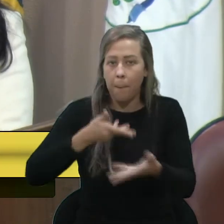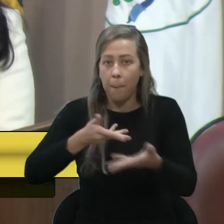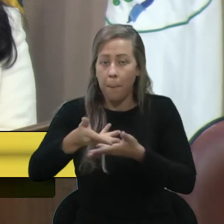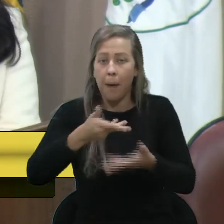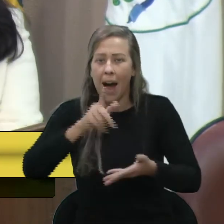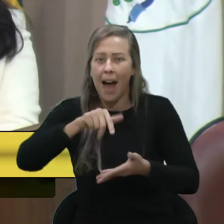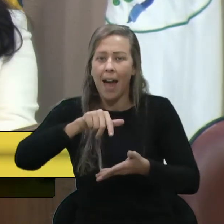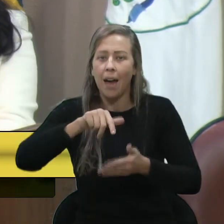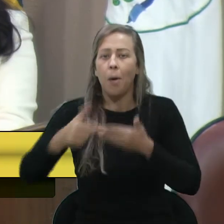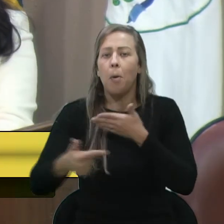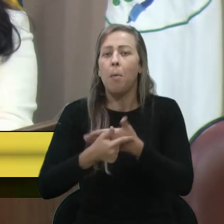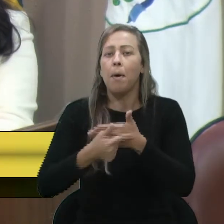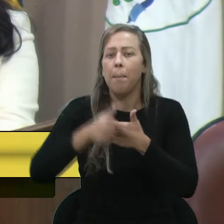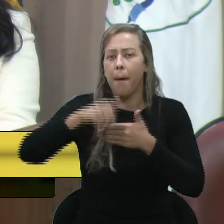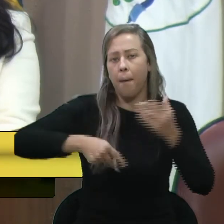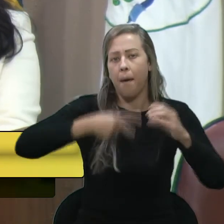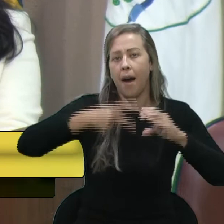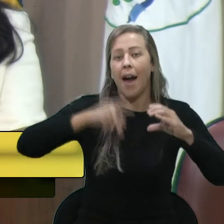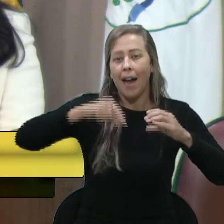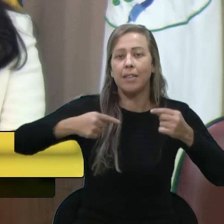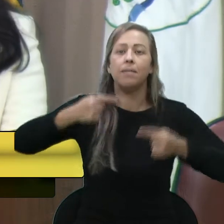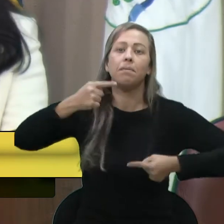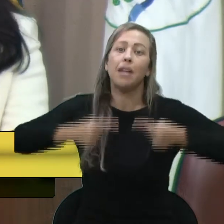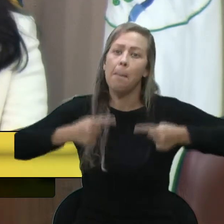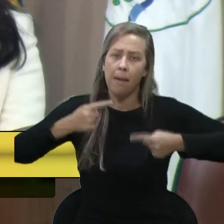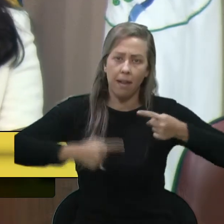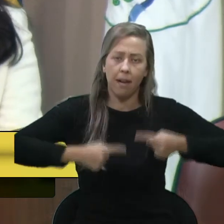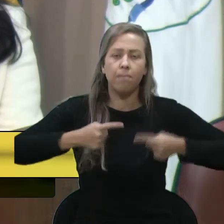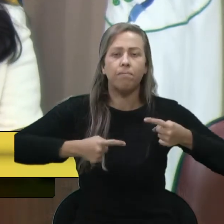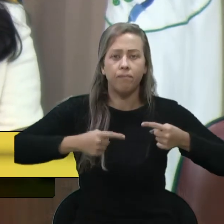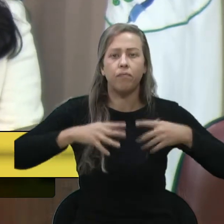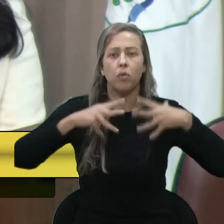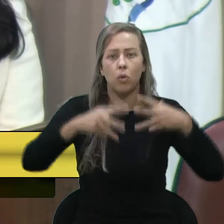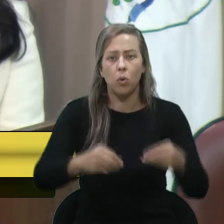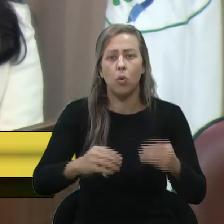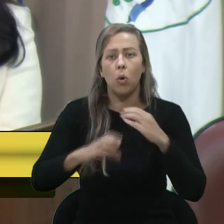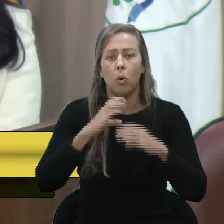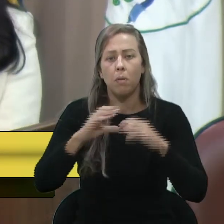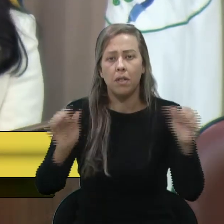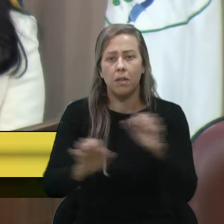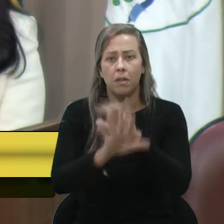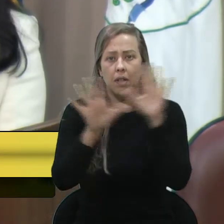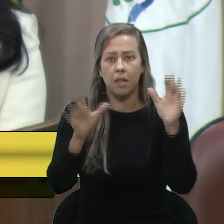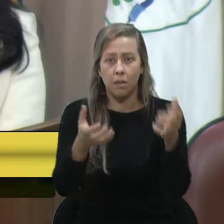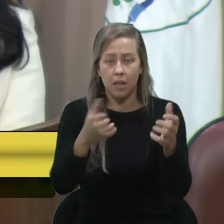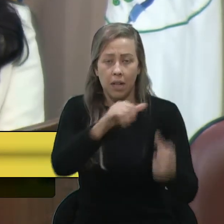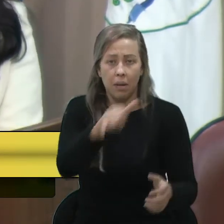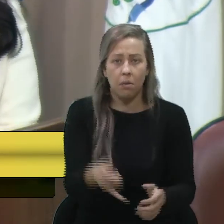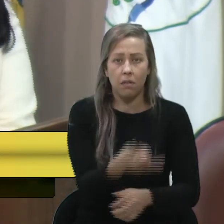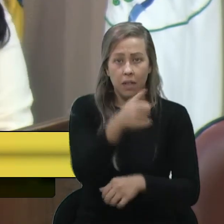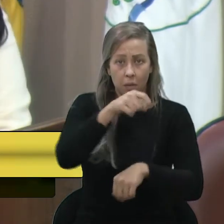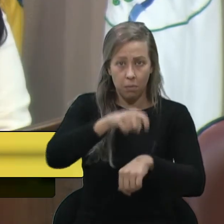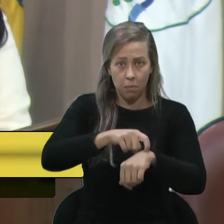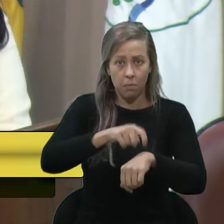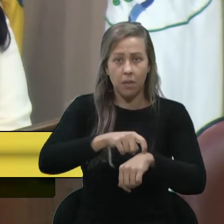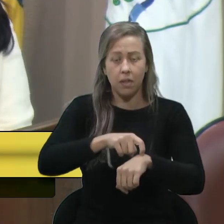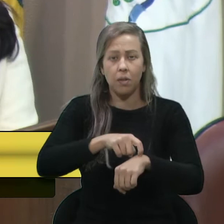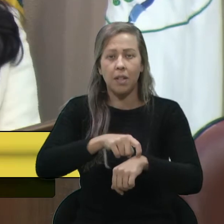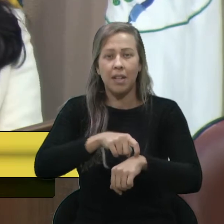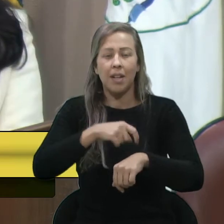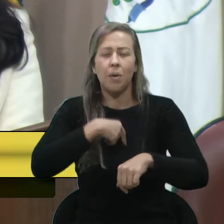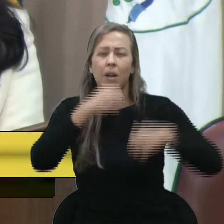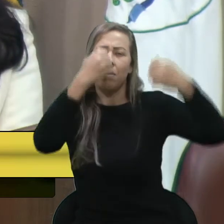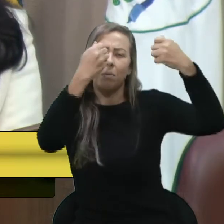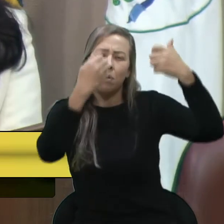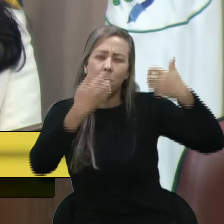debater realmente, e que bom que a gente possa falar sobre comunicação dessa forma. Eu só queria abrir um espaço, é muito rápido, é uma espécie de prestação de